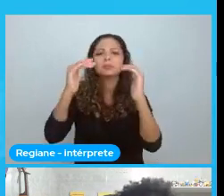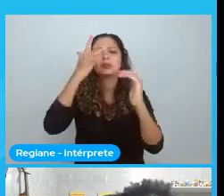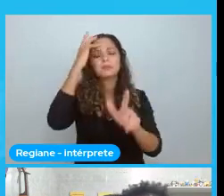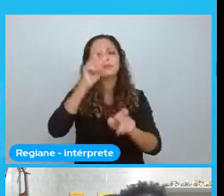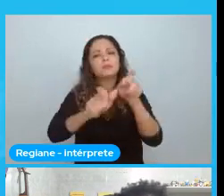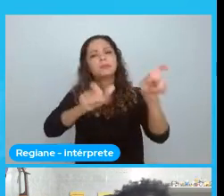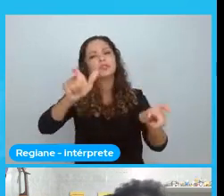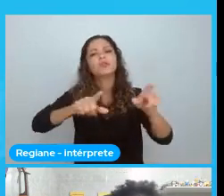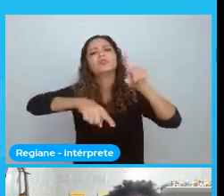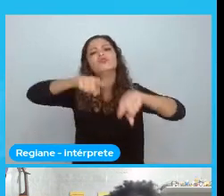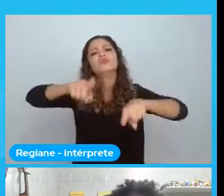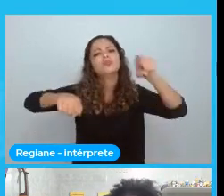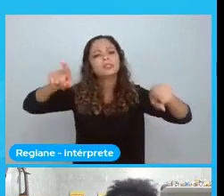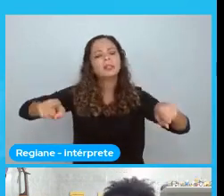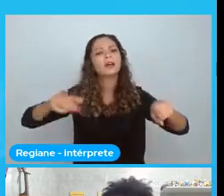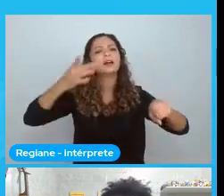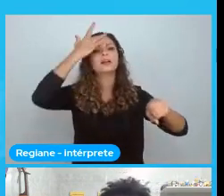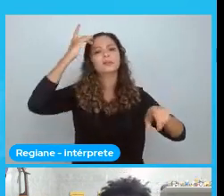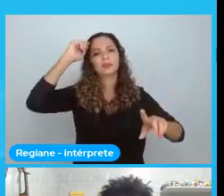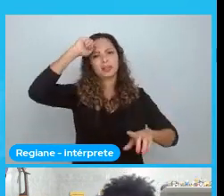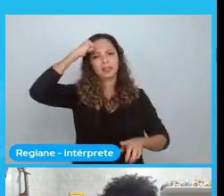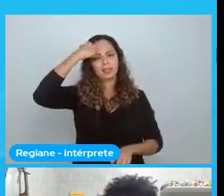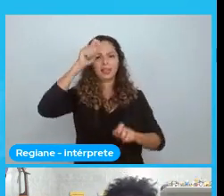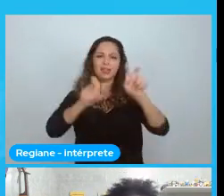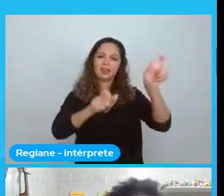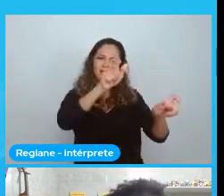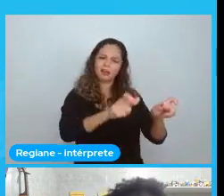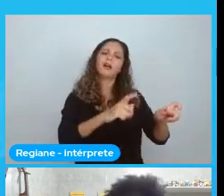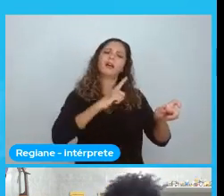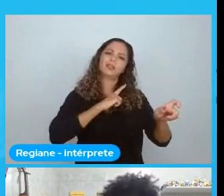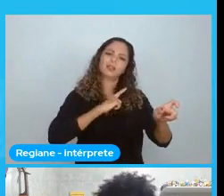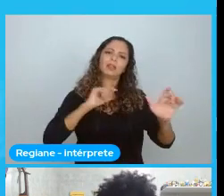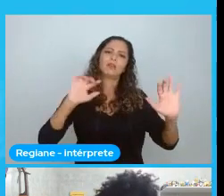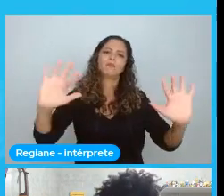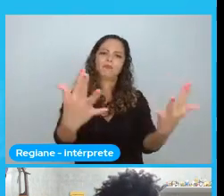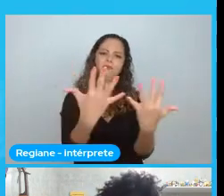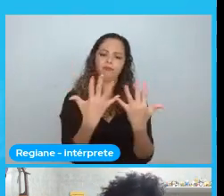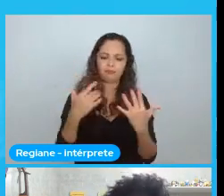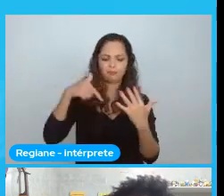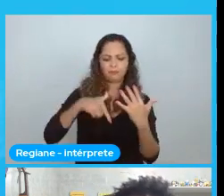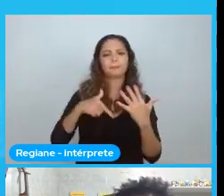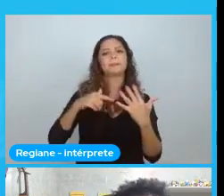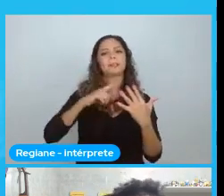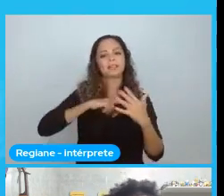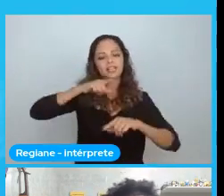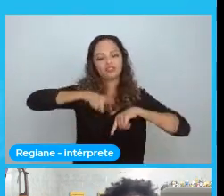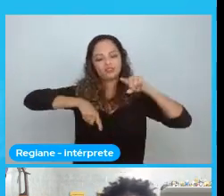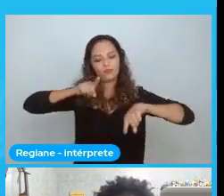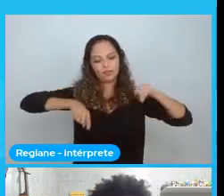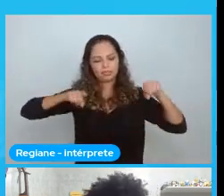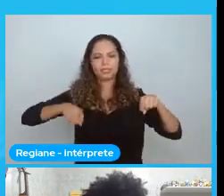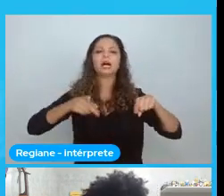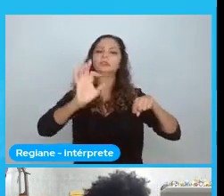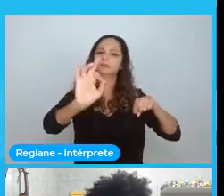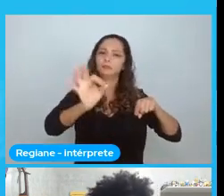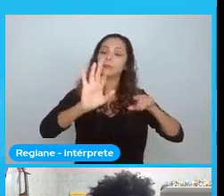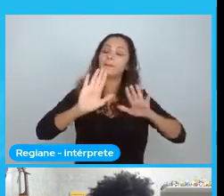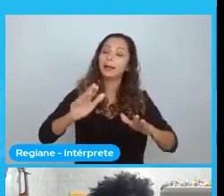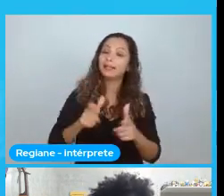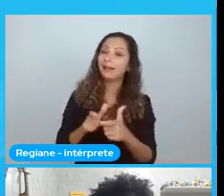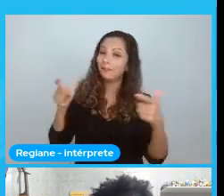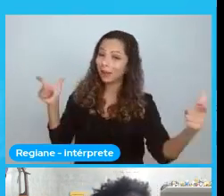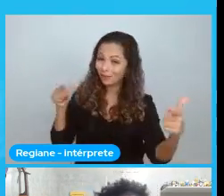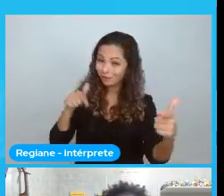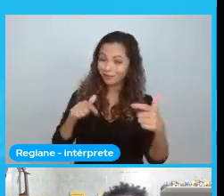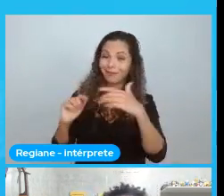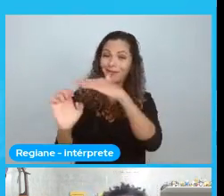Existam lá. Porque realmente. Está vendo que. Tem uma falta de diversidade. Enfim. Está abrindo os olhos. Para esse processo. Mas. A maioria delas. É só